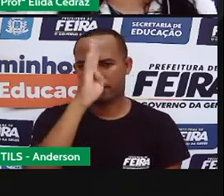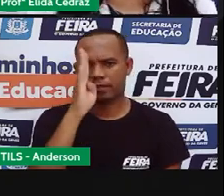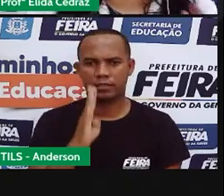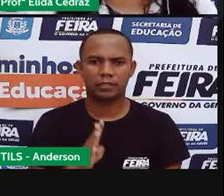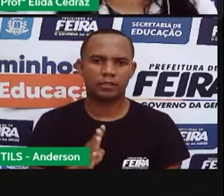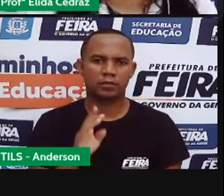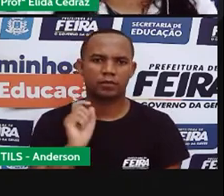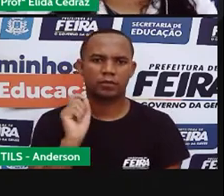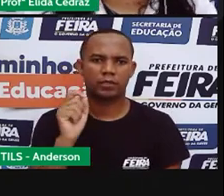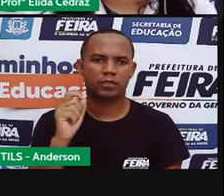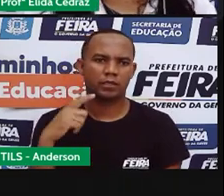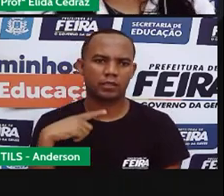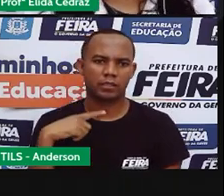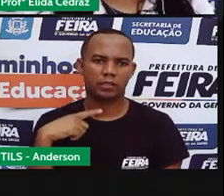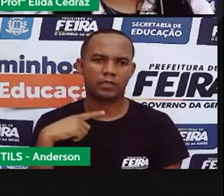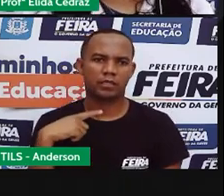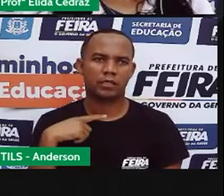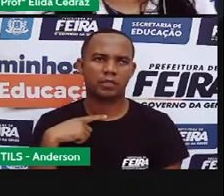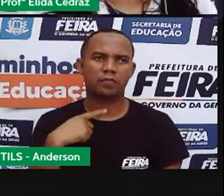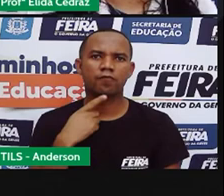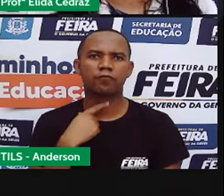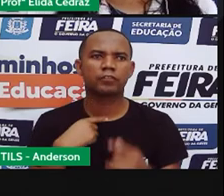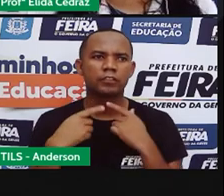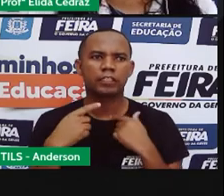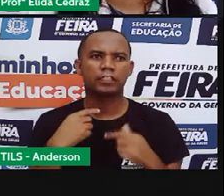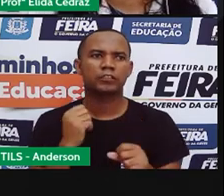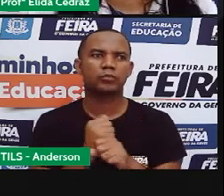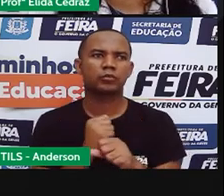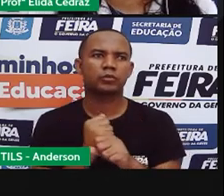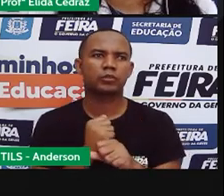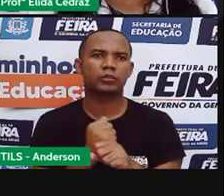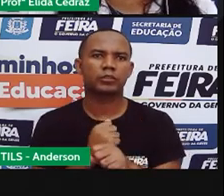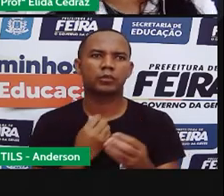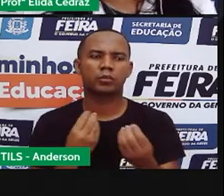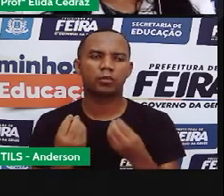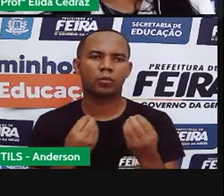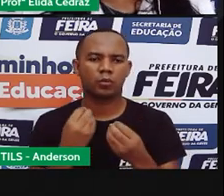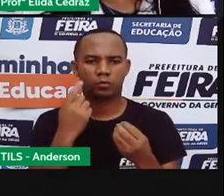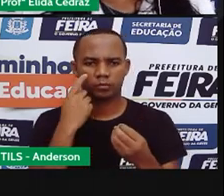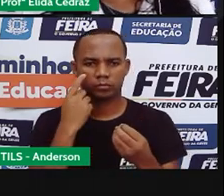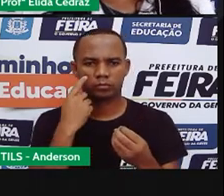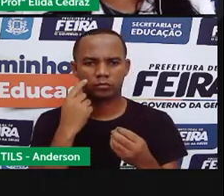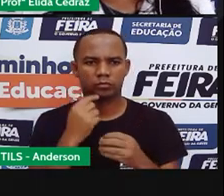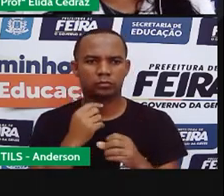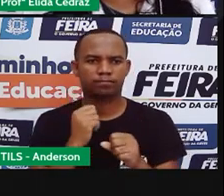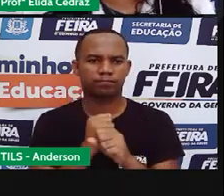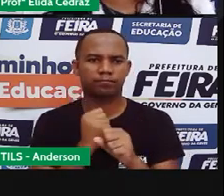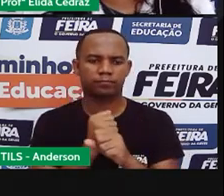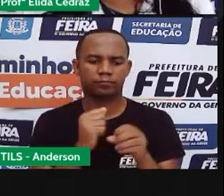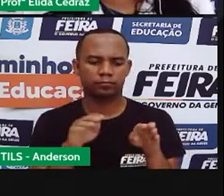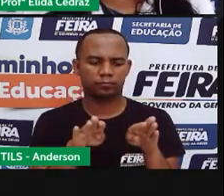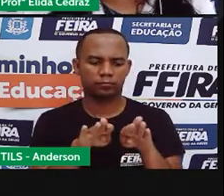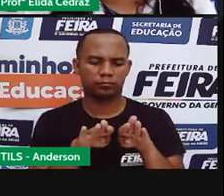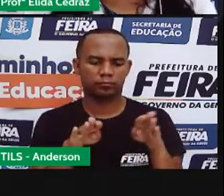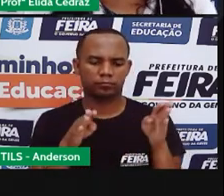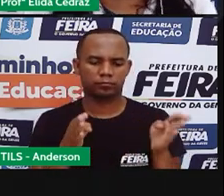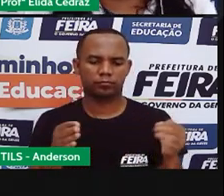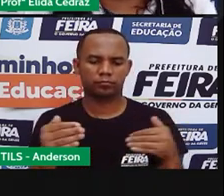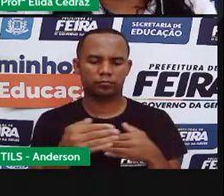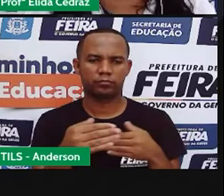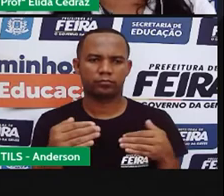a preferência pelas construções em material de alvenaria tijolo bloco